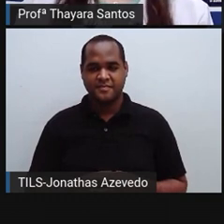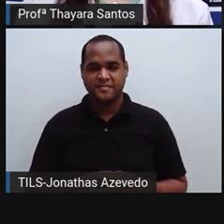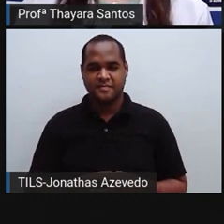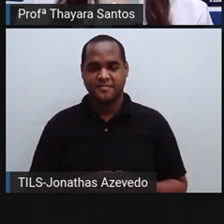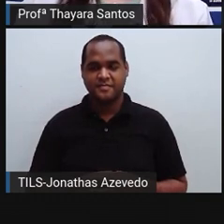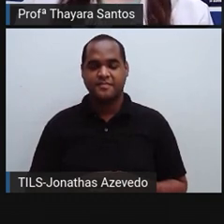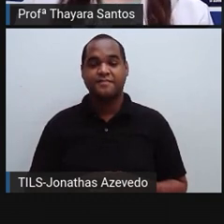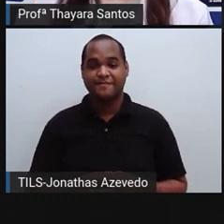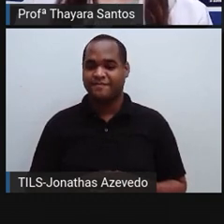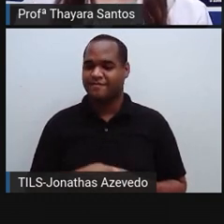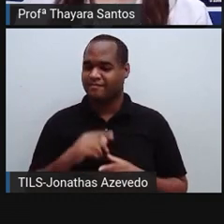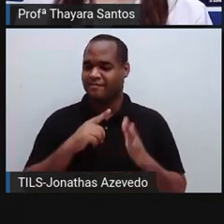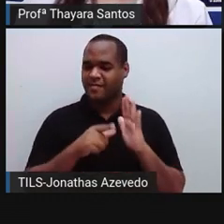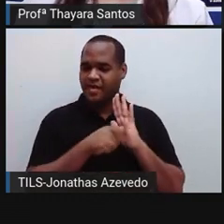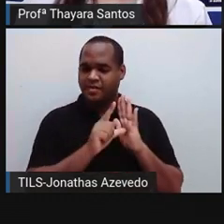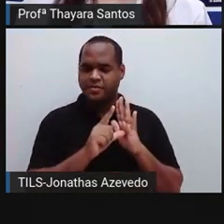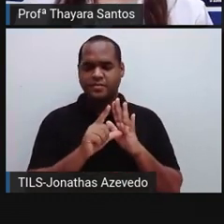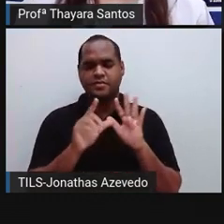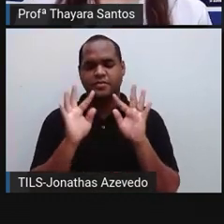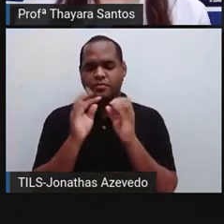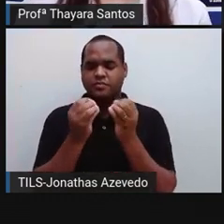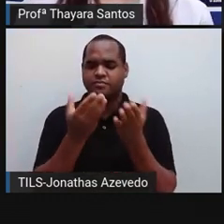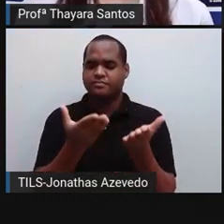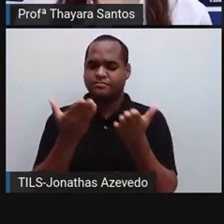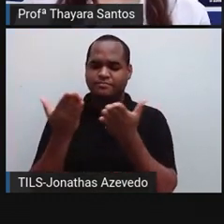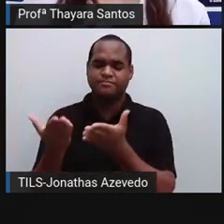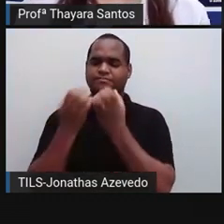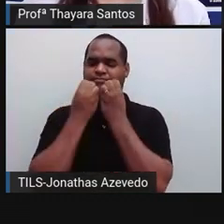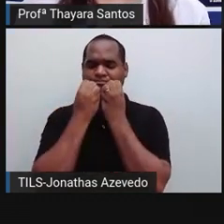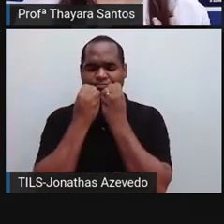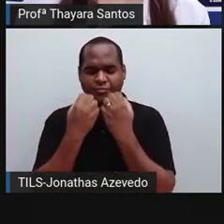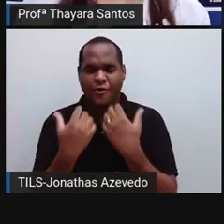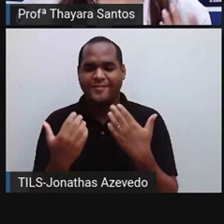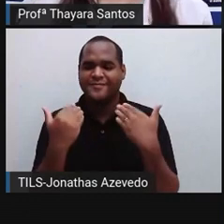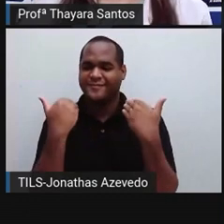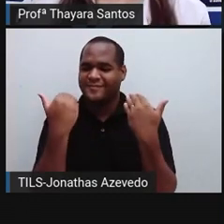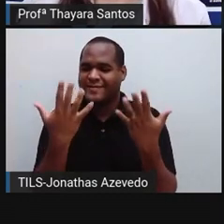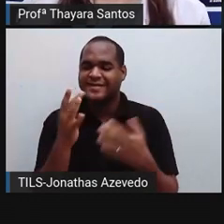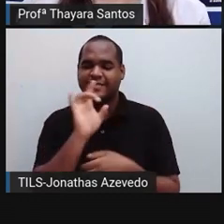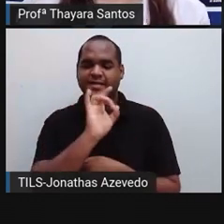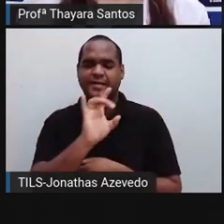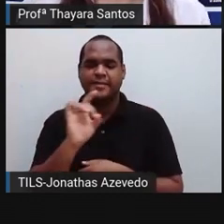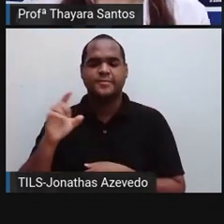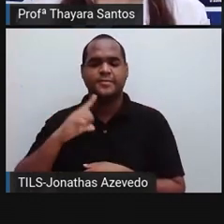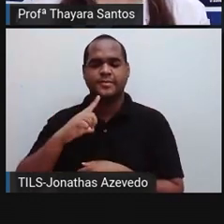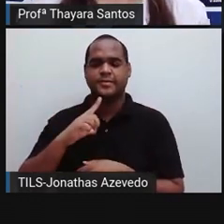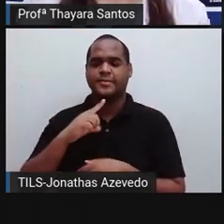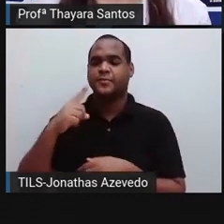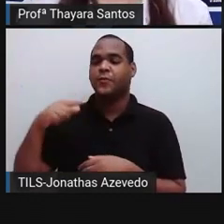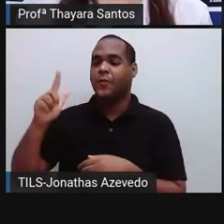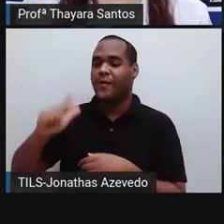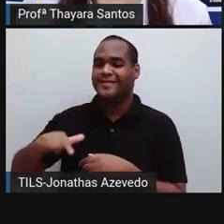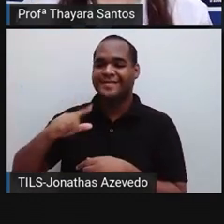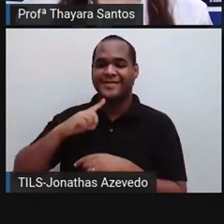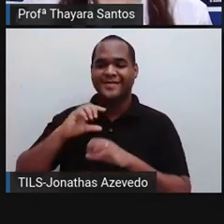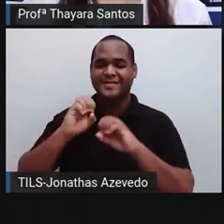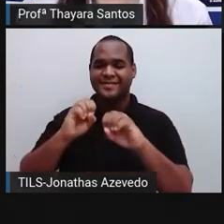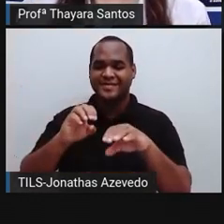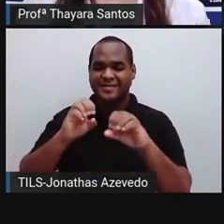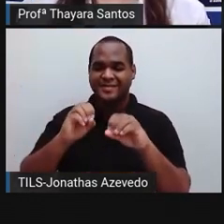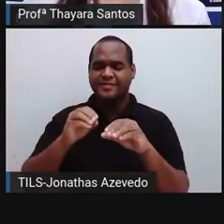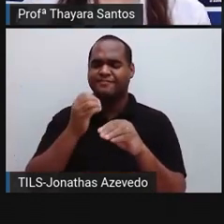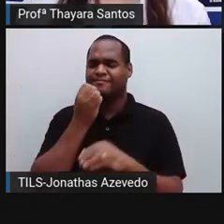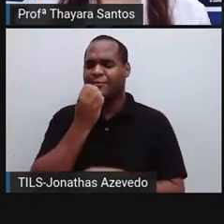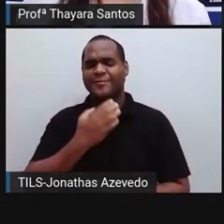Antes de tudo, como vocês já sabem, sejam todos vocês aí do outro lado muito bem-vindos a mais uma das nossas aulas. Para a gente é um prazer